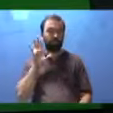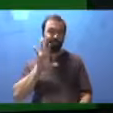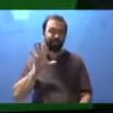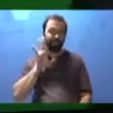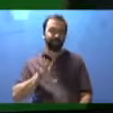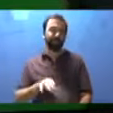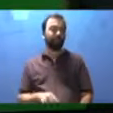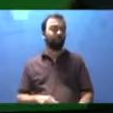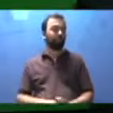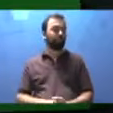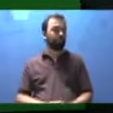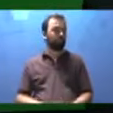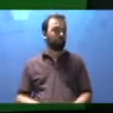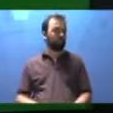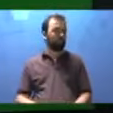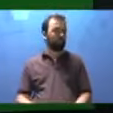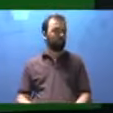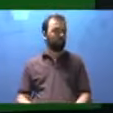Bem legal, né?